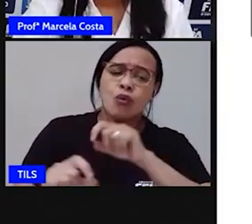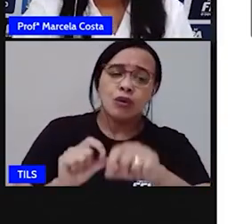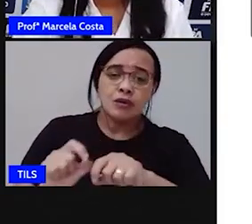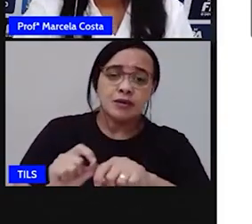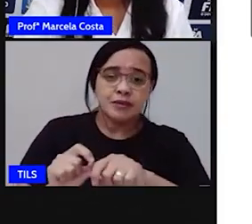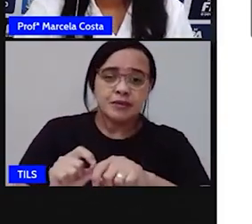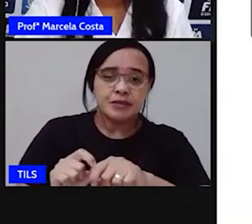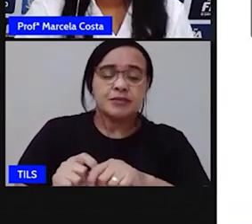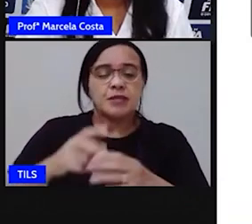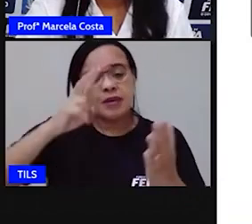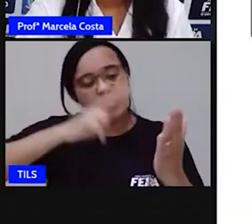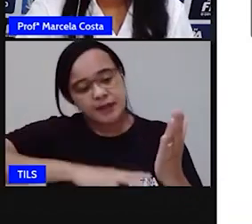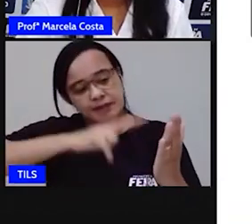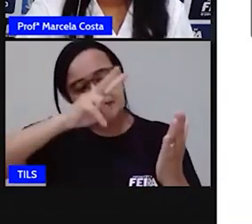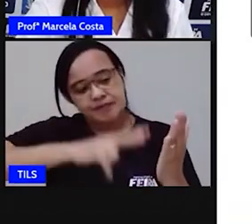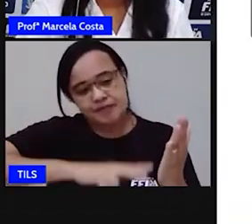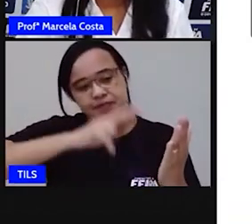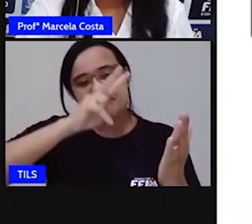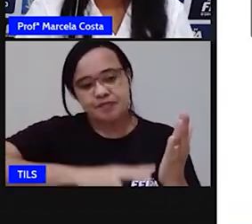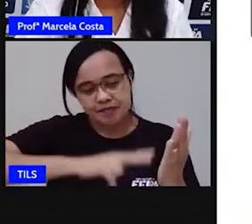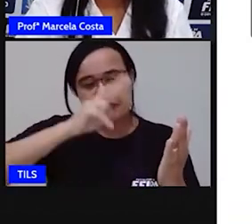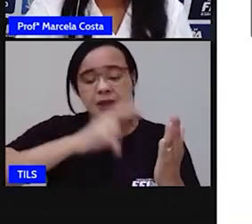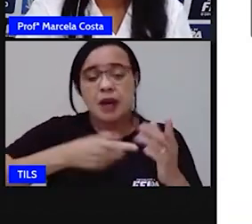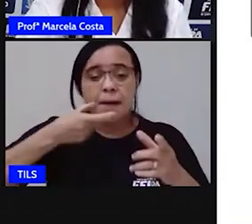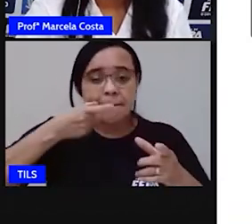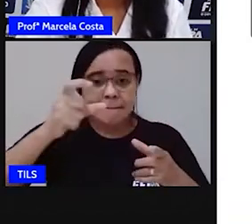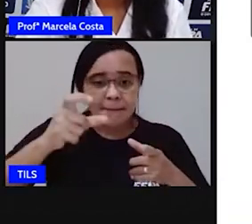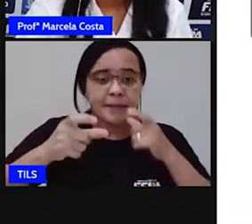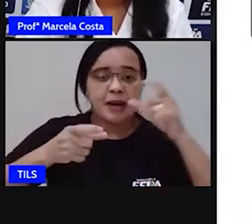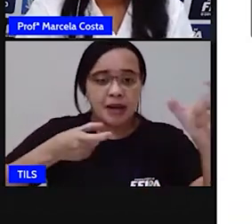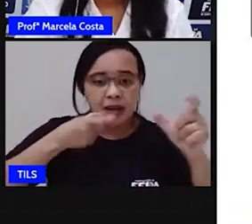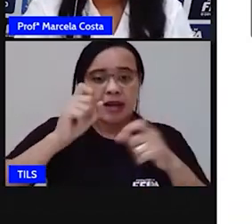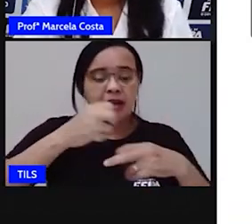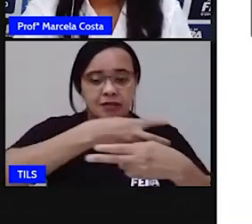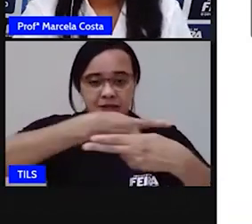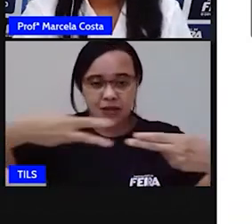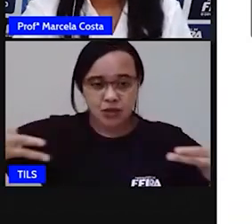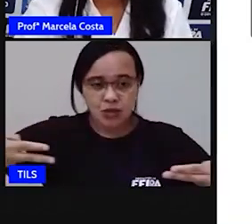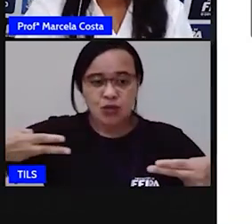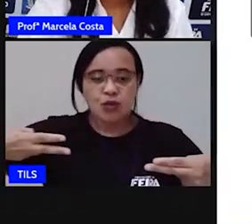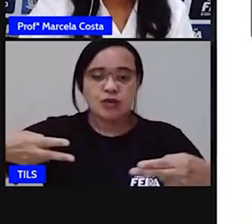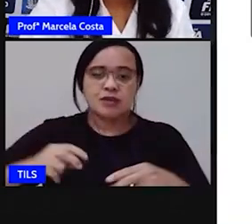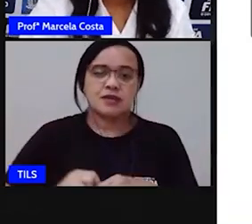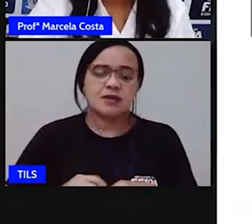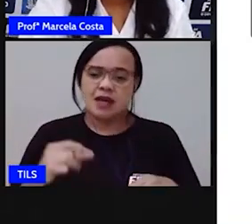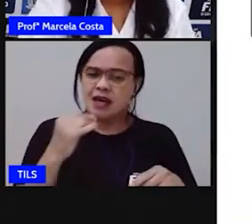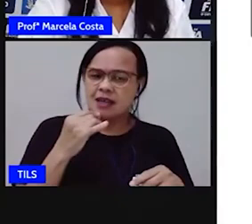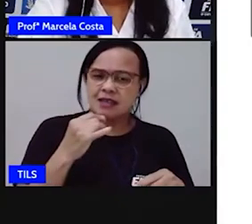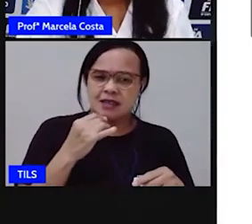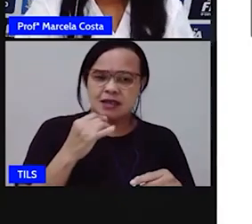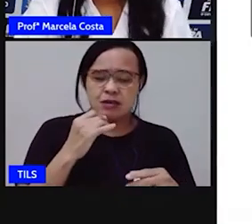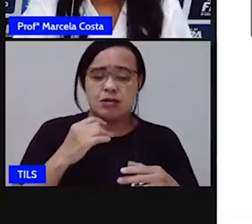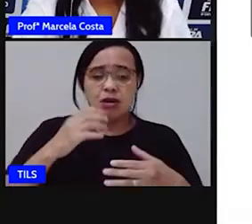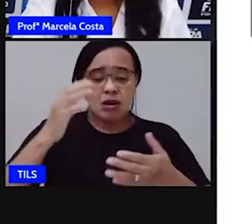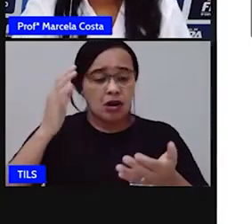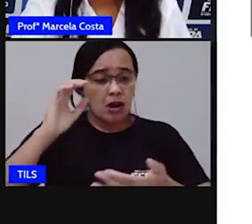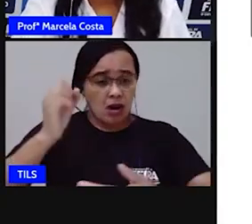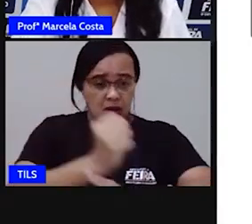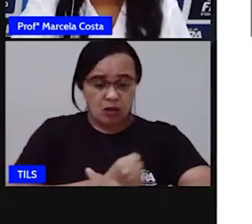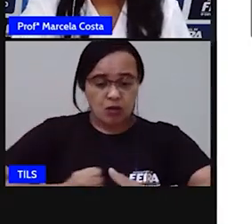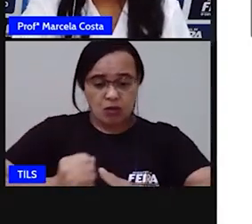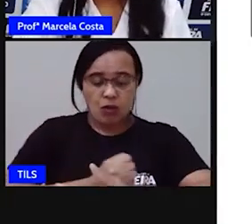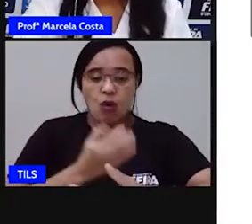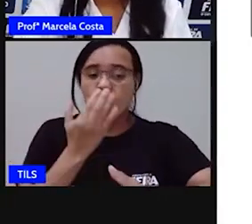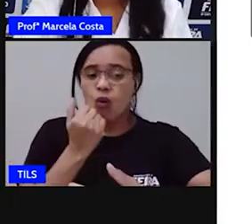Vamos fazer a leitura aqui dessas palavras, desses objetos. Na sua cozinha tem cama? Na sua cozinha